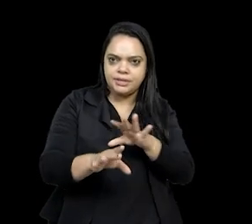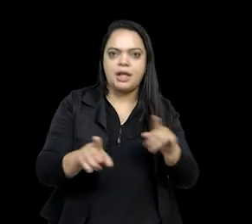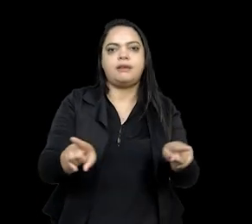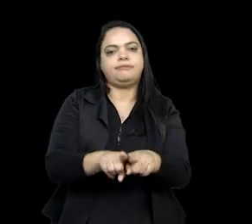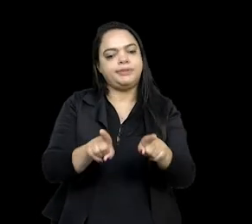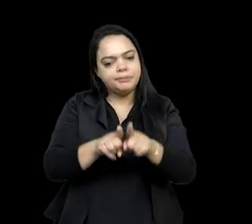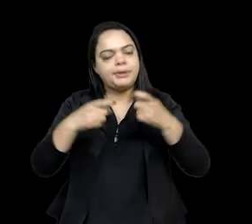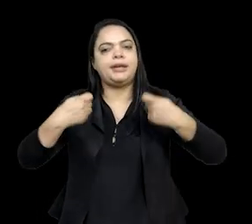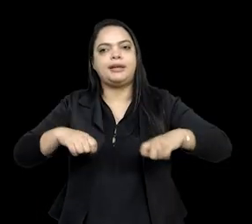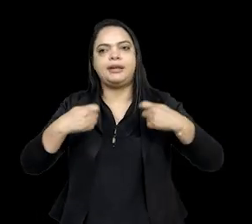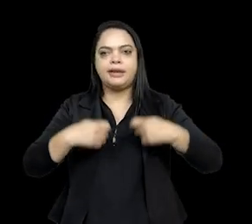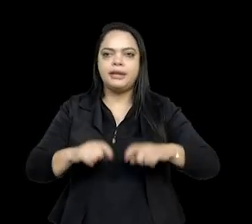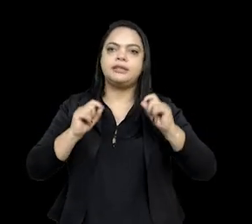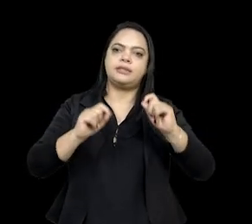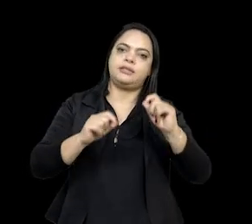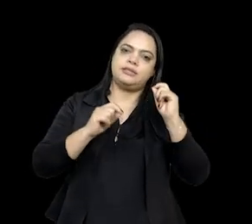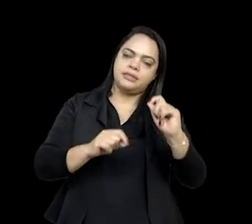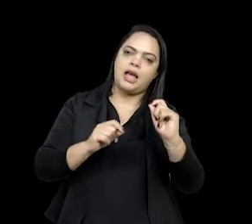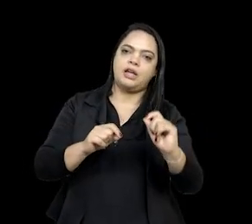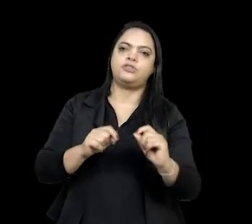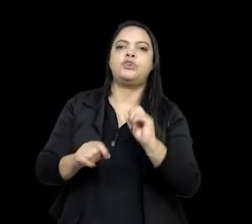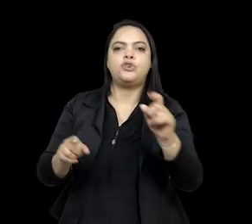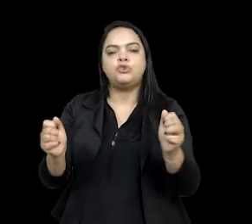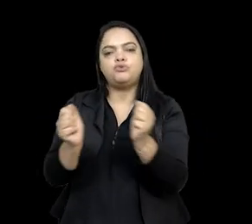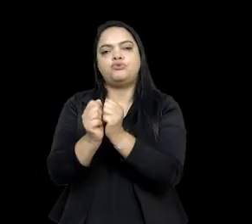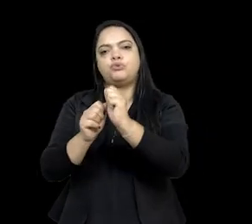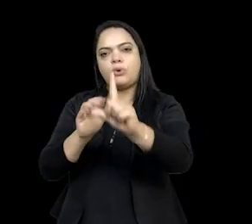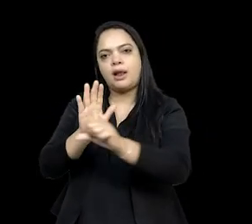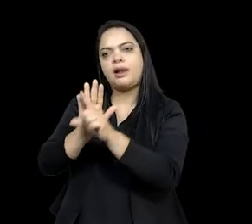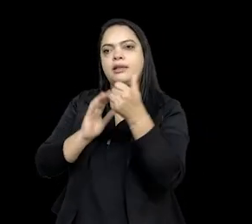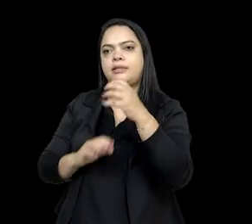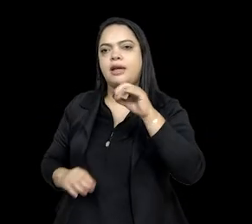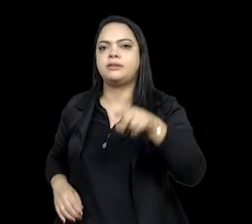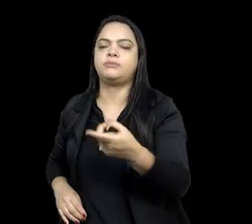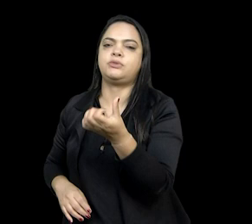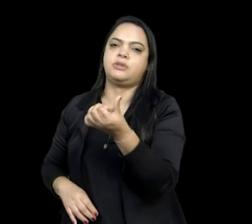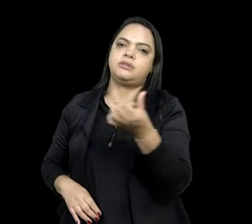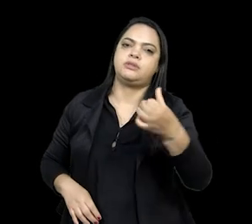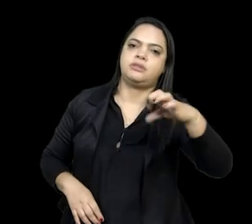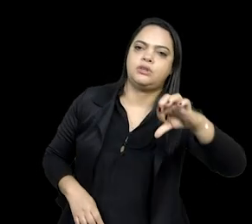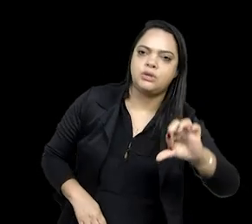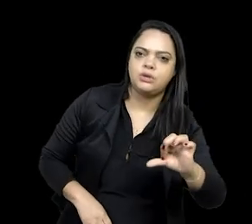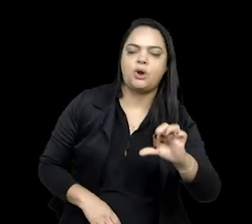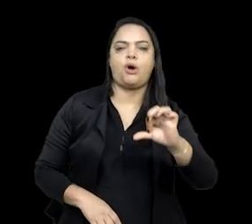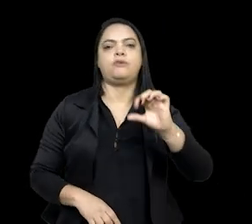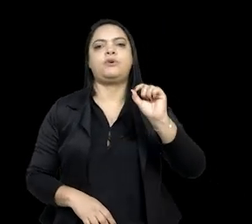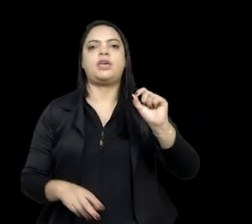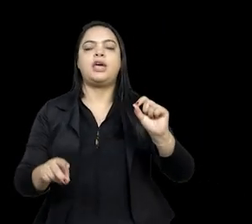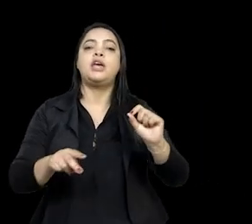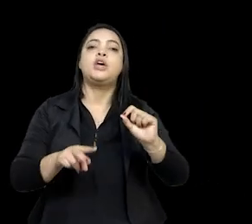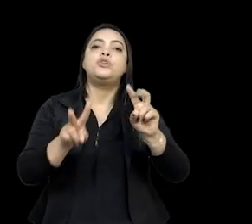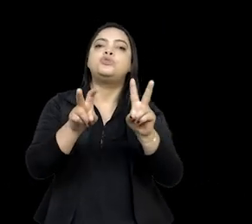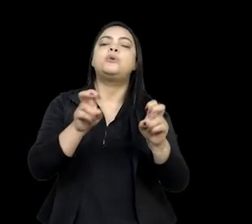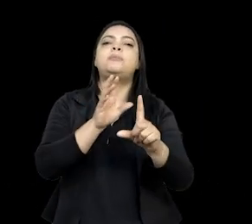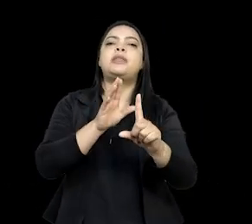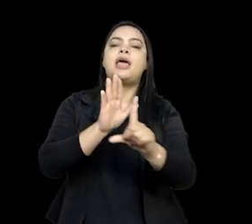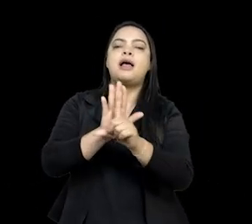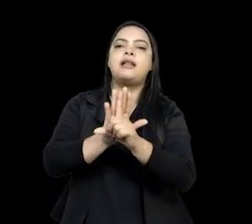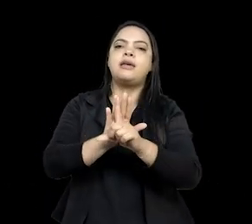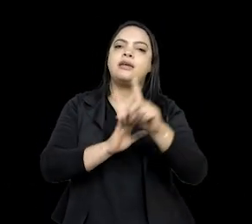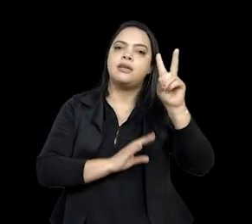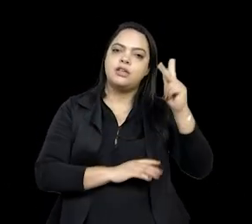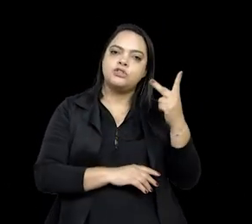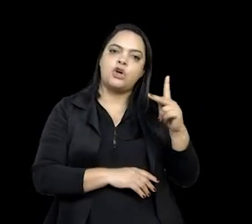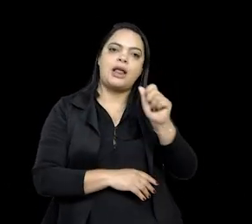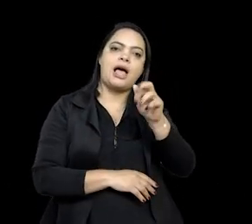necessidade de ensino de história indígena junto com a Lei nº.639, que já determinava o ensino de história afro-brasileira, a gente tem